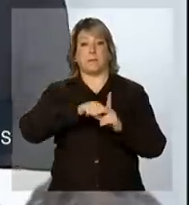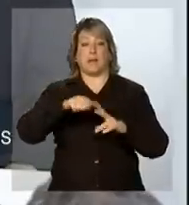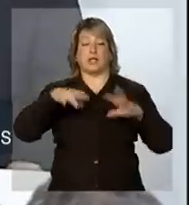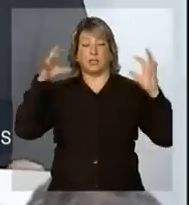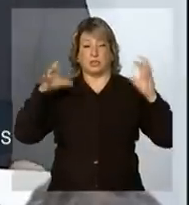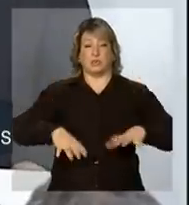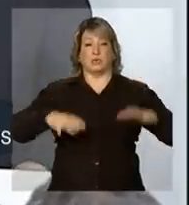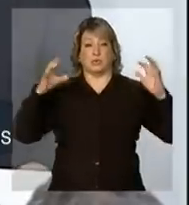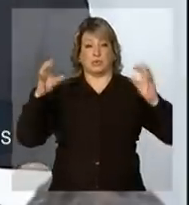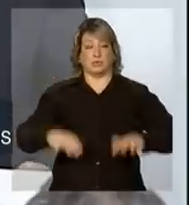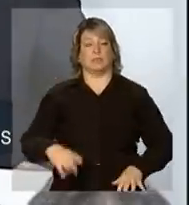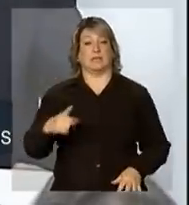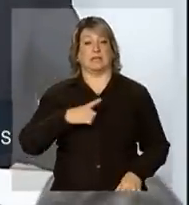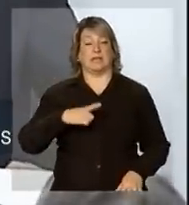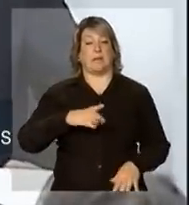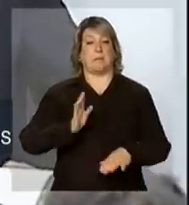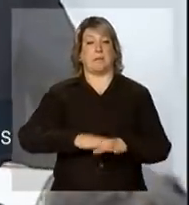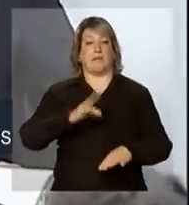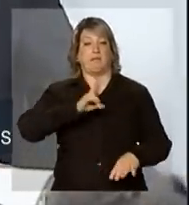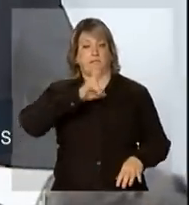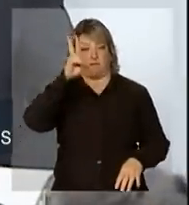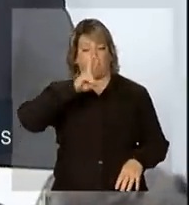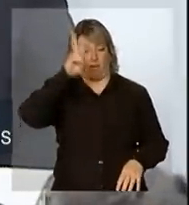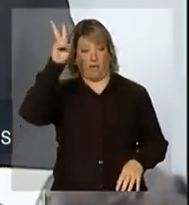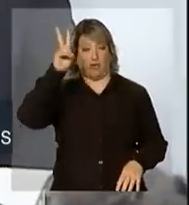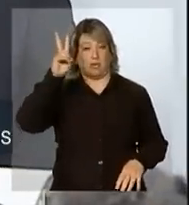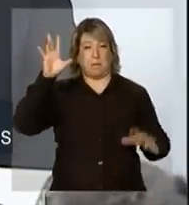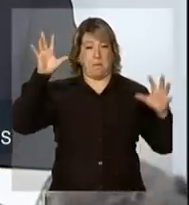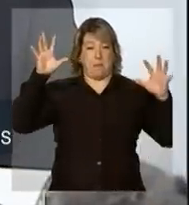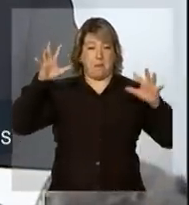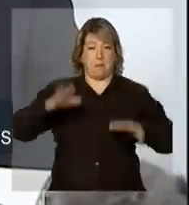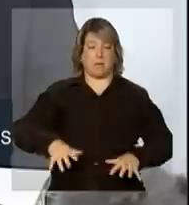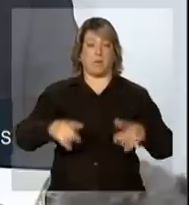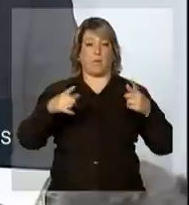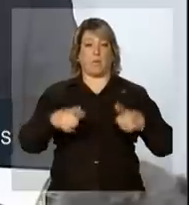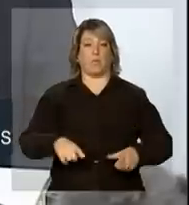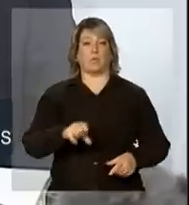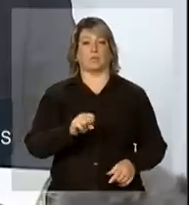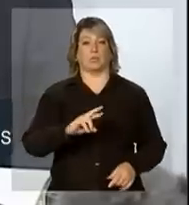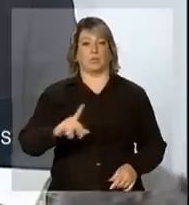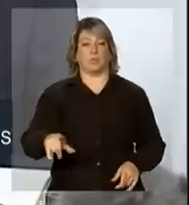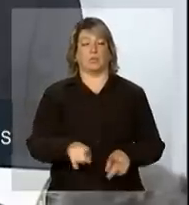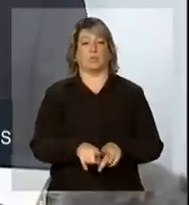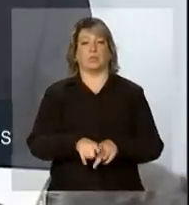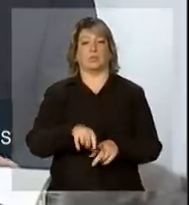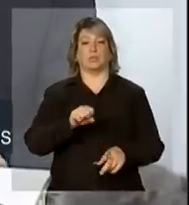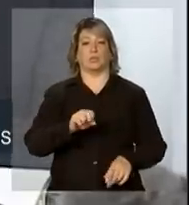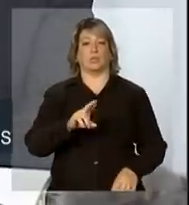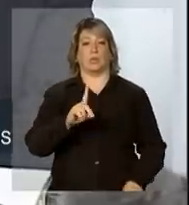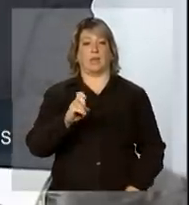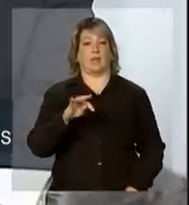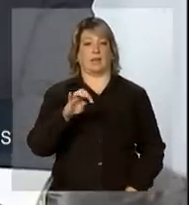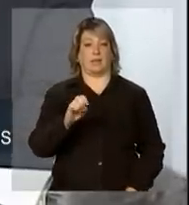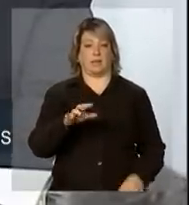ocorrem com maior intensidade nas regiões sul e sudeste do país.